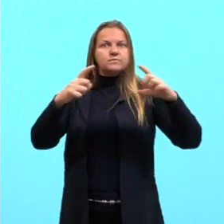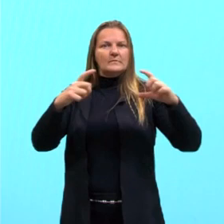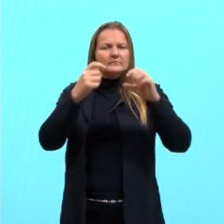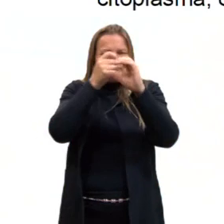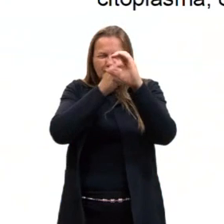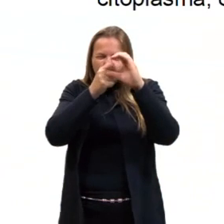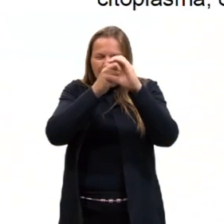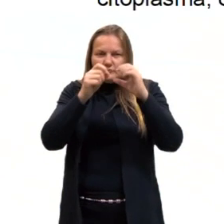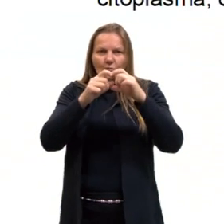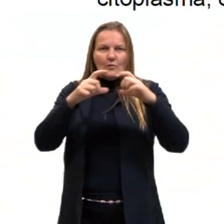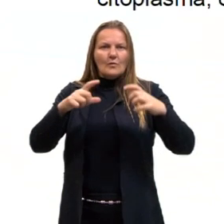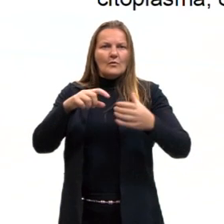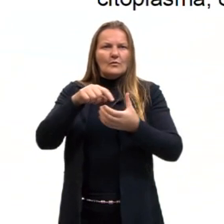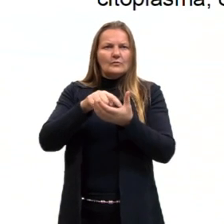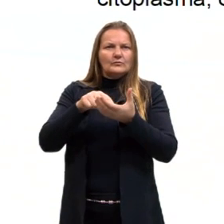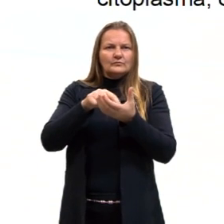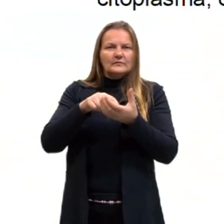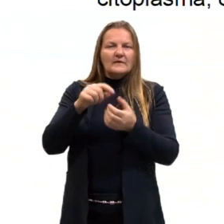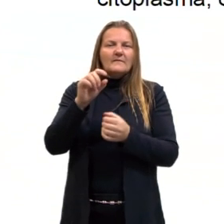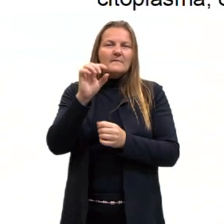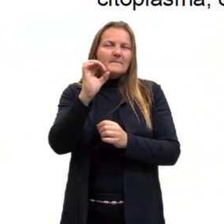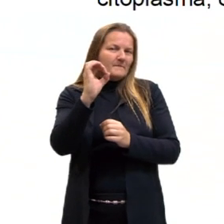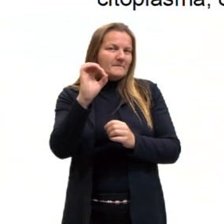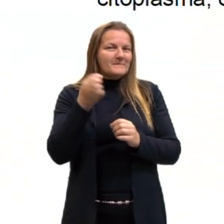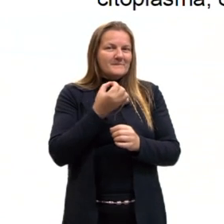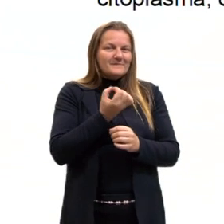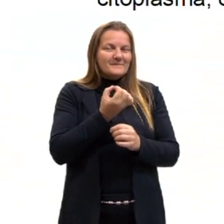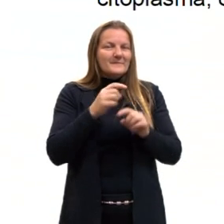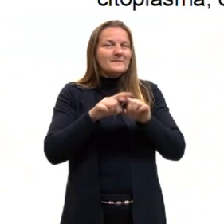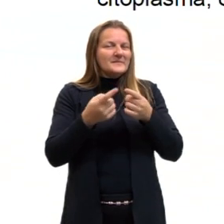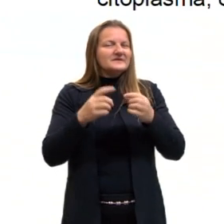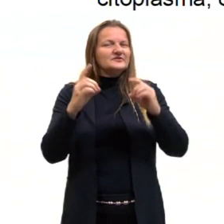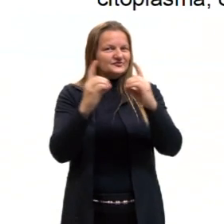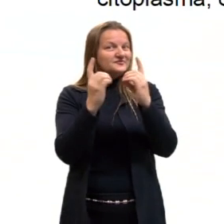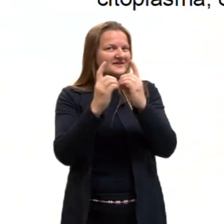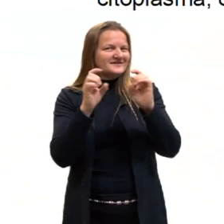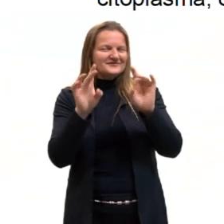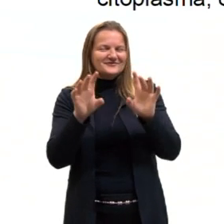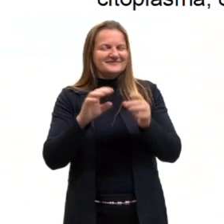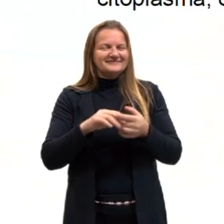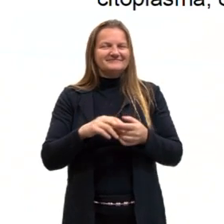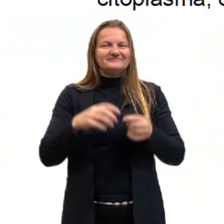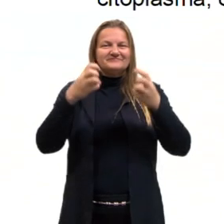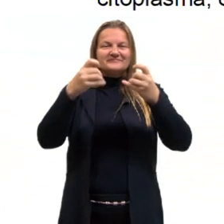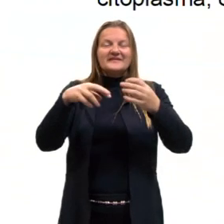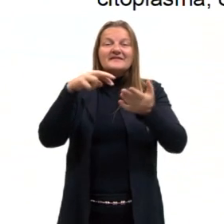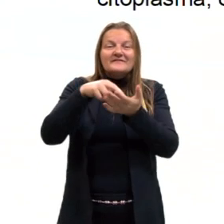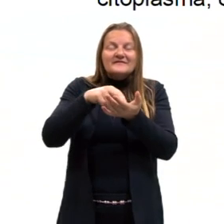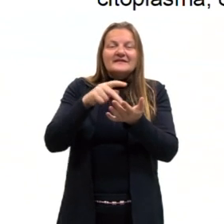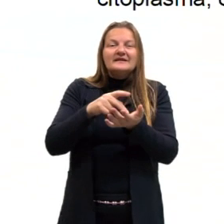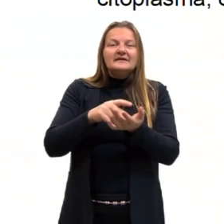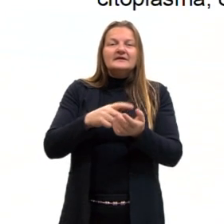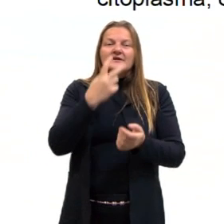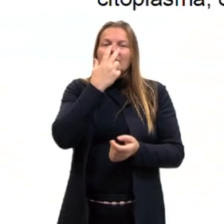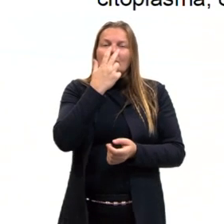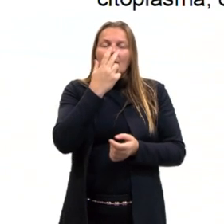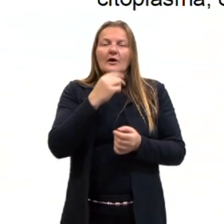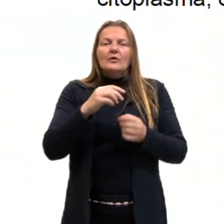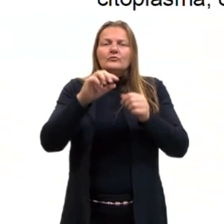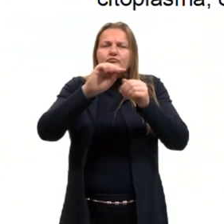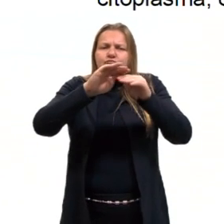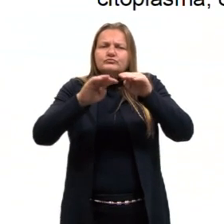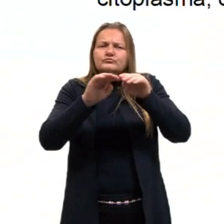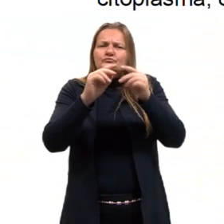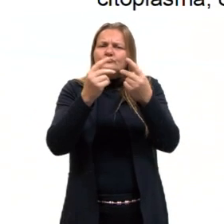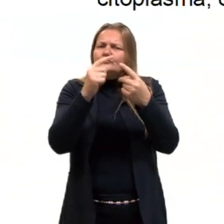vocês vão ver que não é bem uma bolinha. A fala bolinha para ficar um pouquinho mais didático. Mas, na verdade, são duas subunidades.